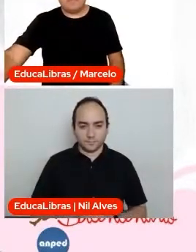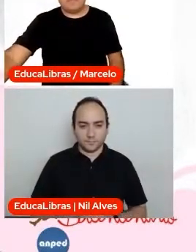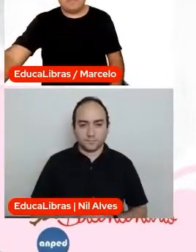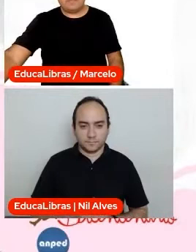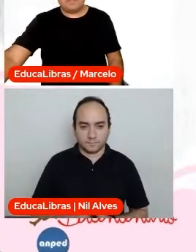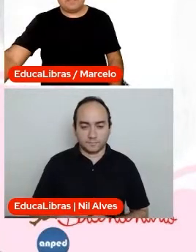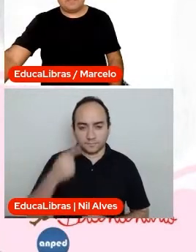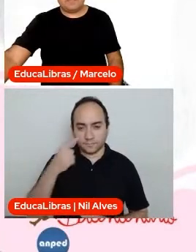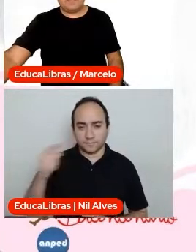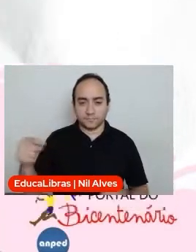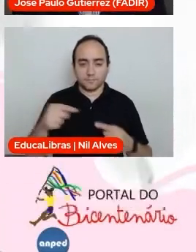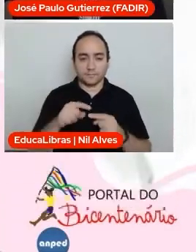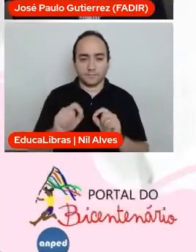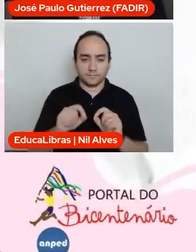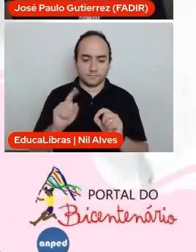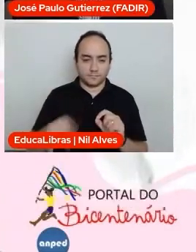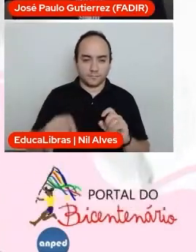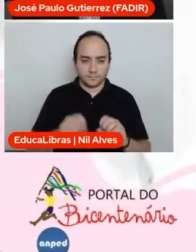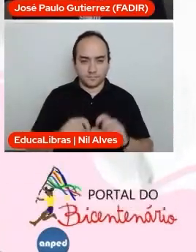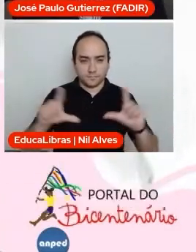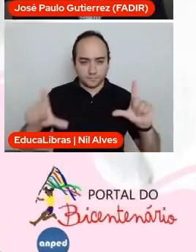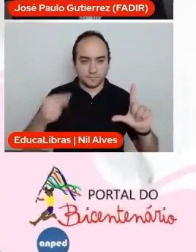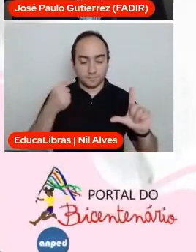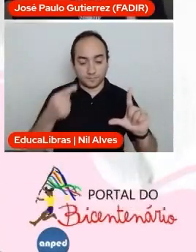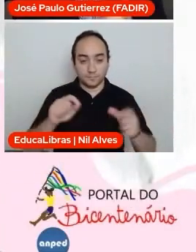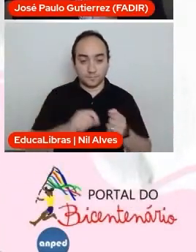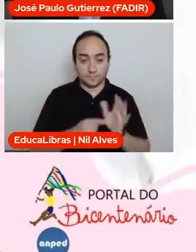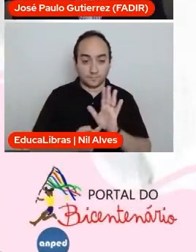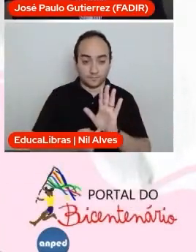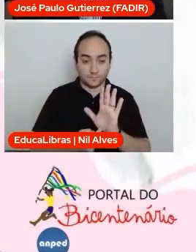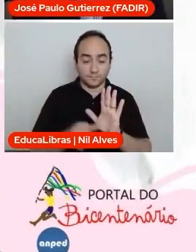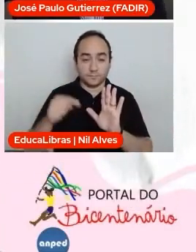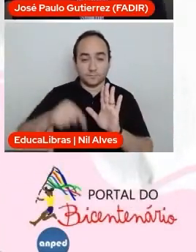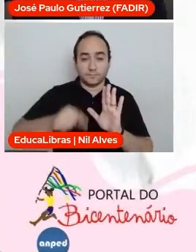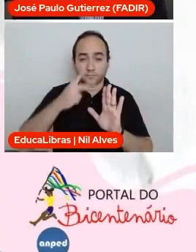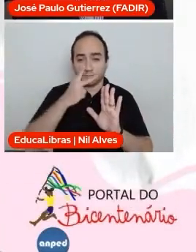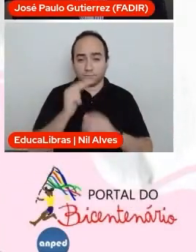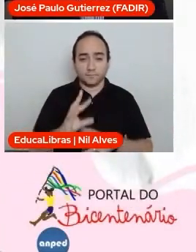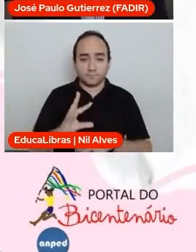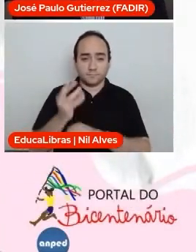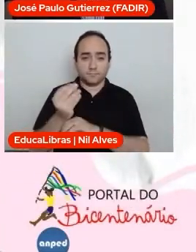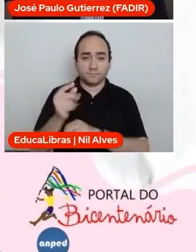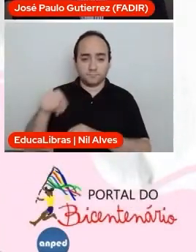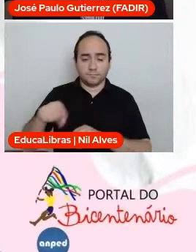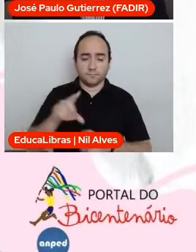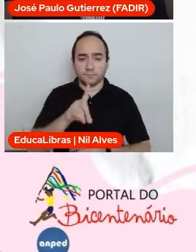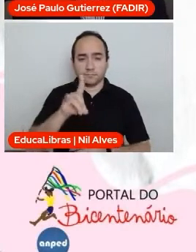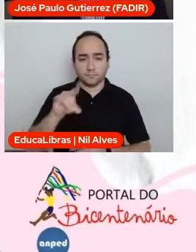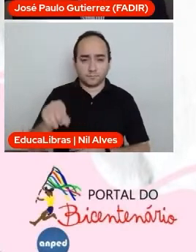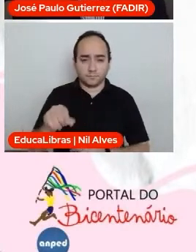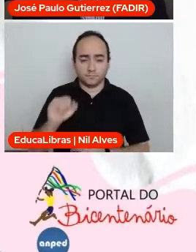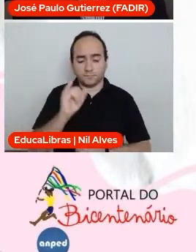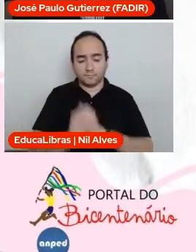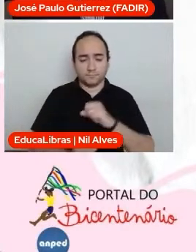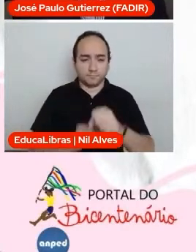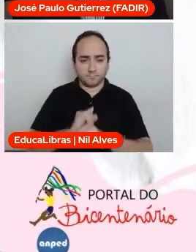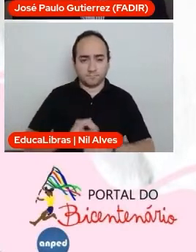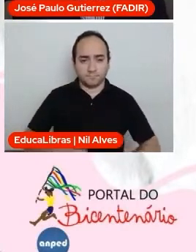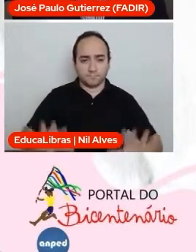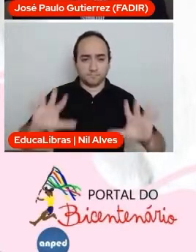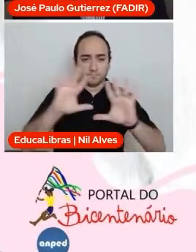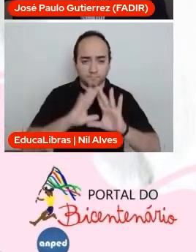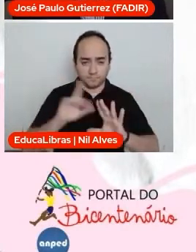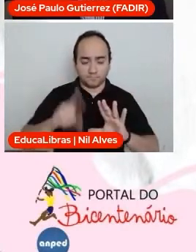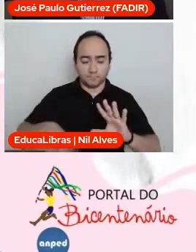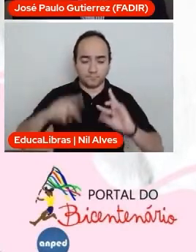Aqui vamos fazer, assim, também um destaque para a celebração do Dia Internacional dos Direitos Humanos. Todo